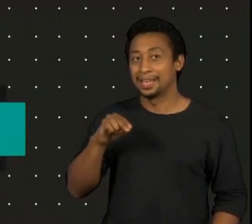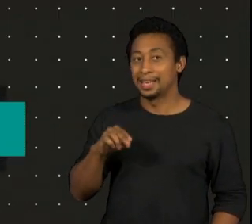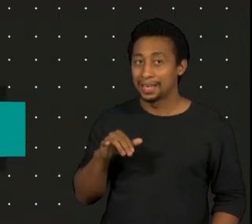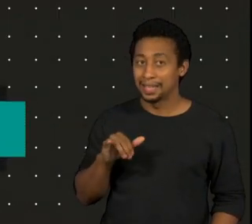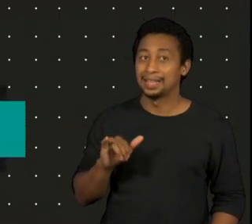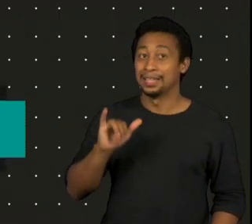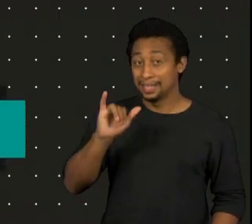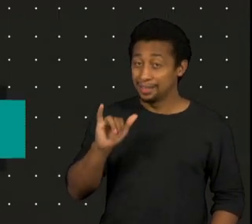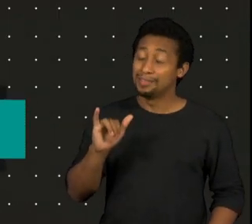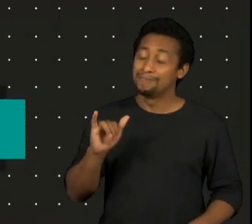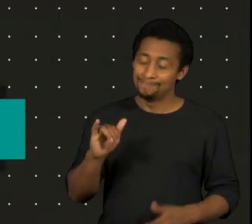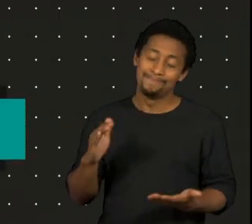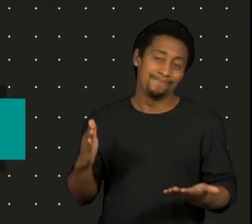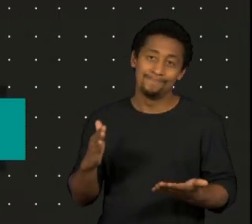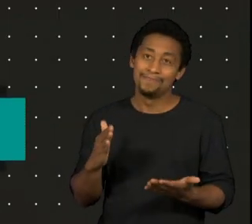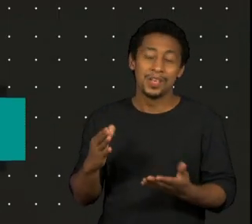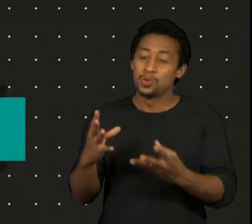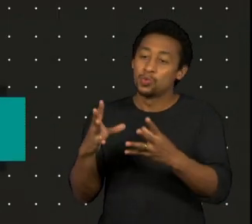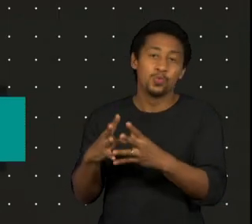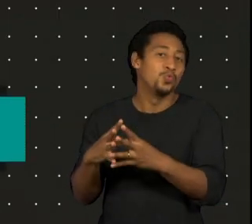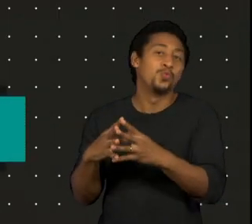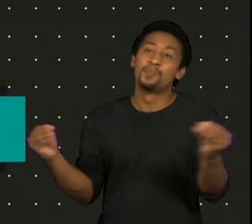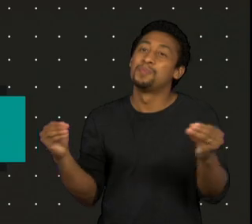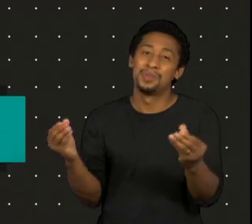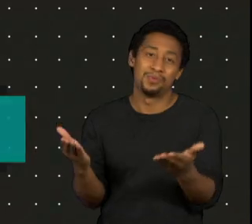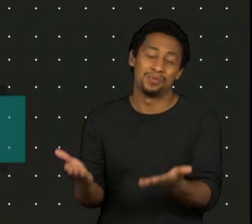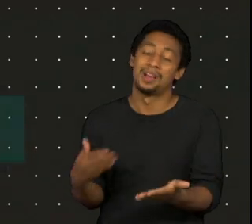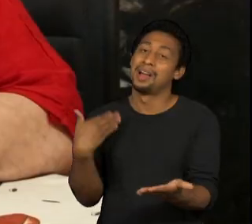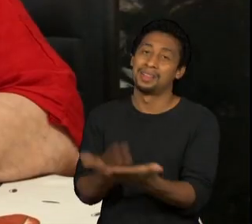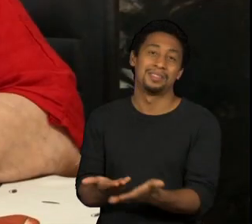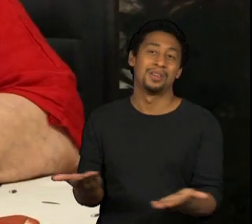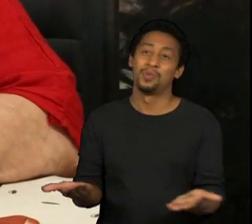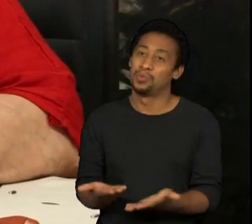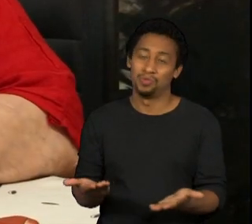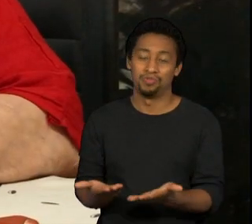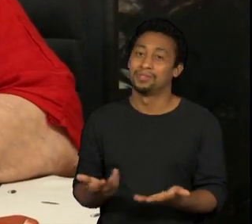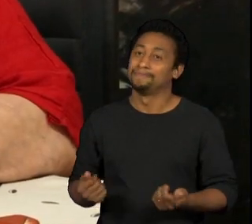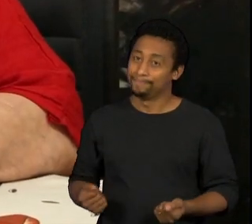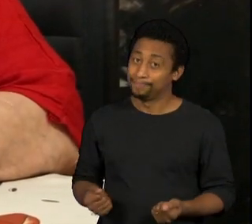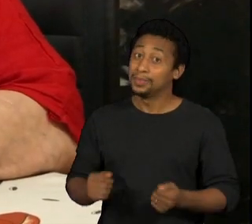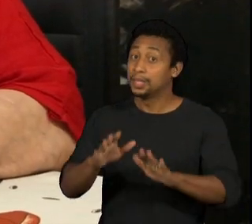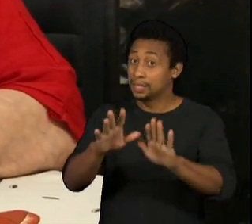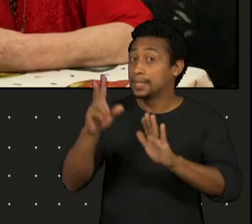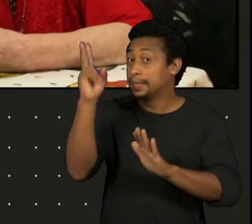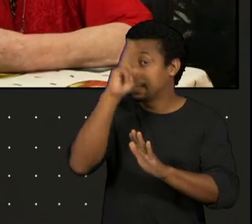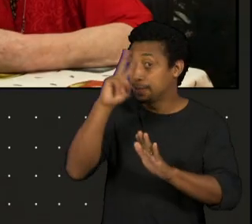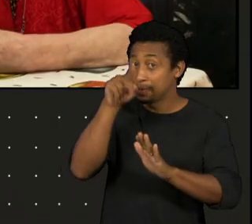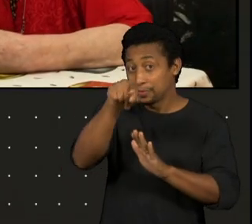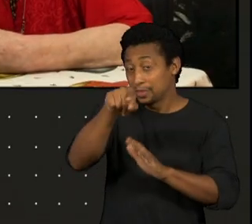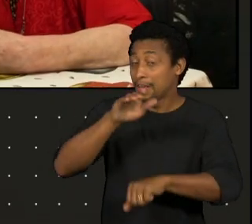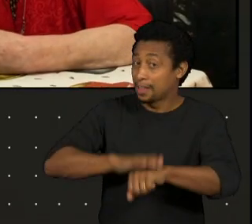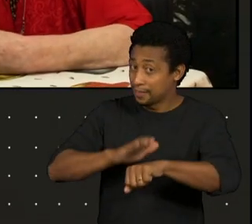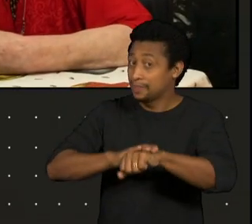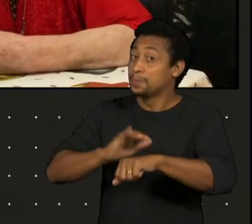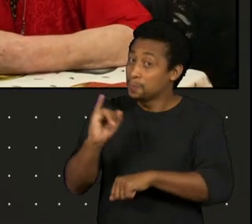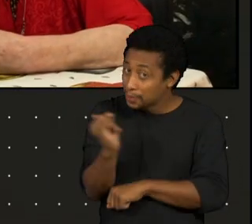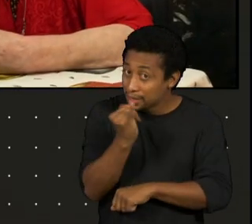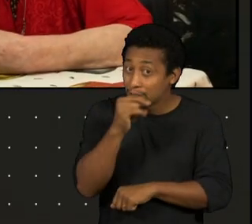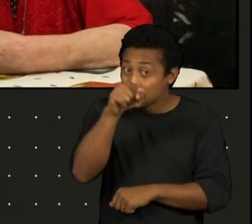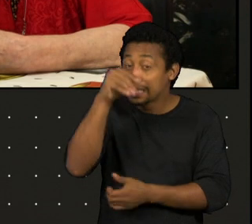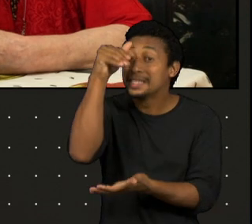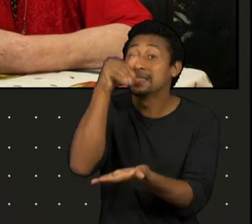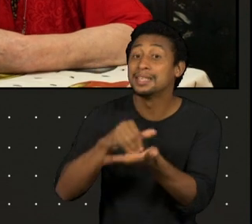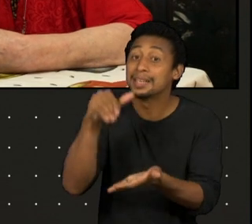desaparecido até hoje. Mas quero lembrar também das coisas importantes que você fez como secretário de